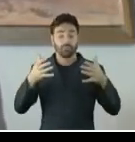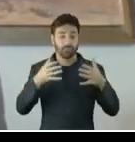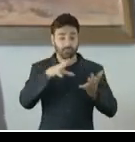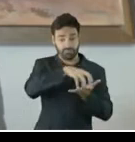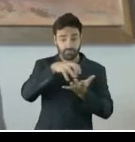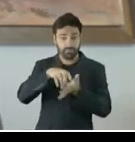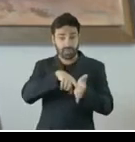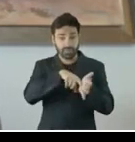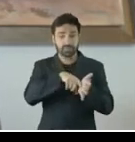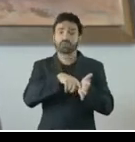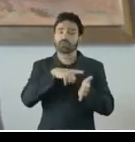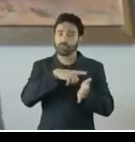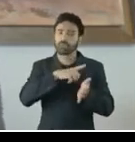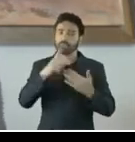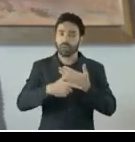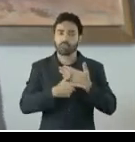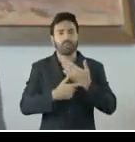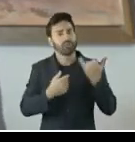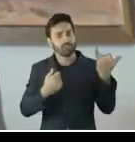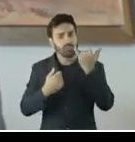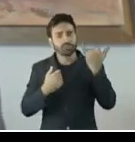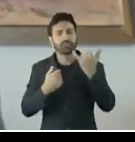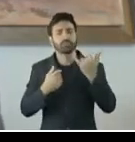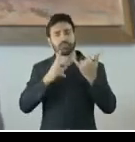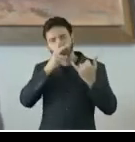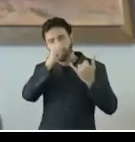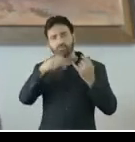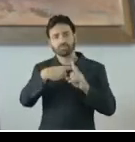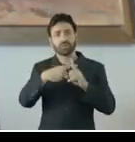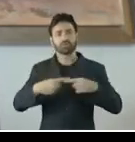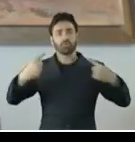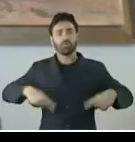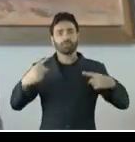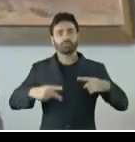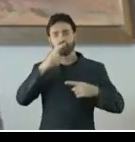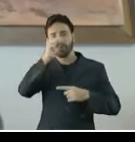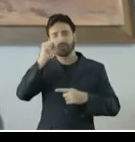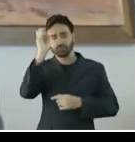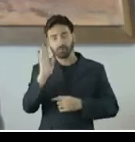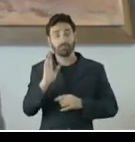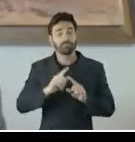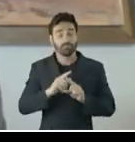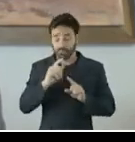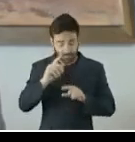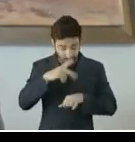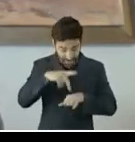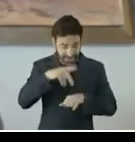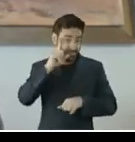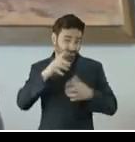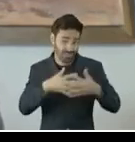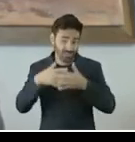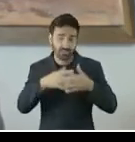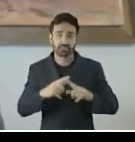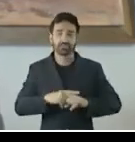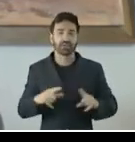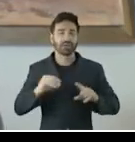elas tinham um grande papel no fortalecimento da competitividade do país, ao tempo em que o assédio sexual poderia tornar mais difícil a